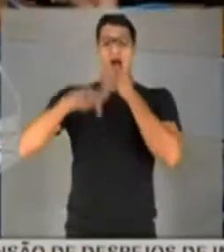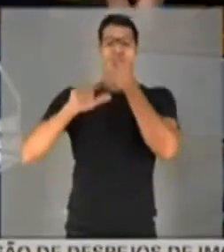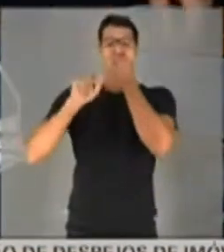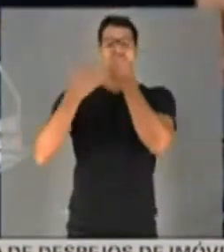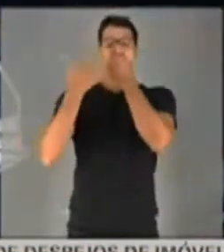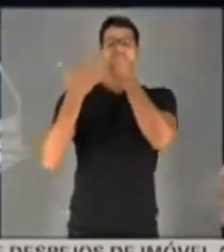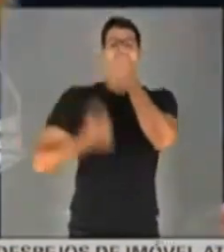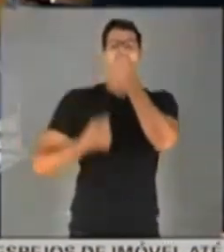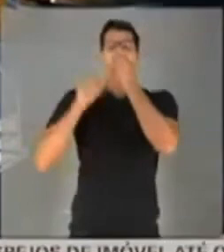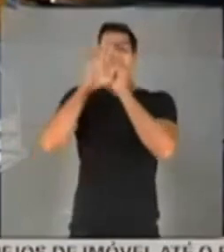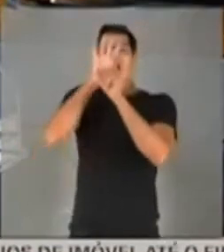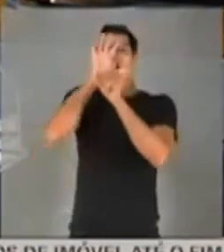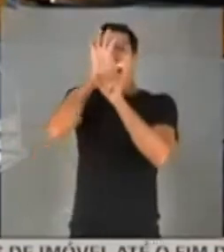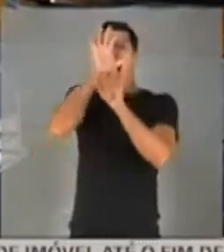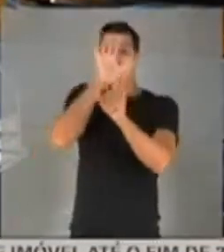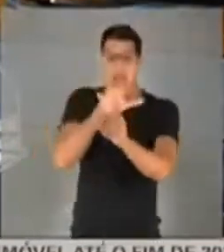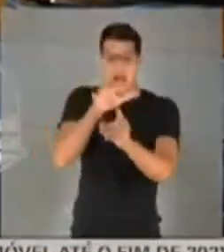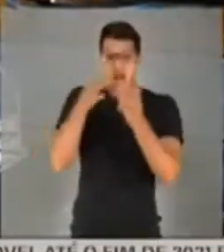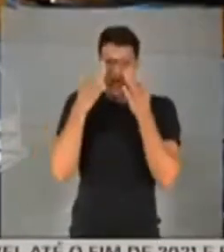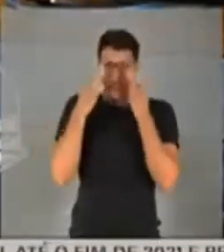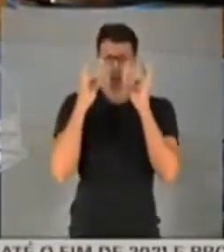é aceitável a ameaça à testemunha.